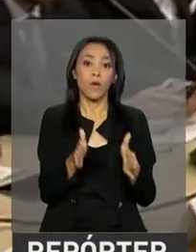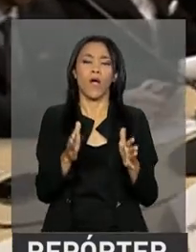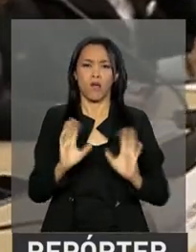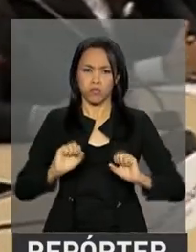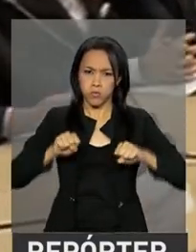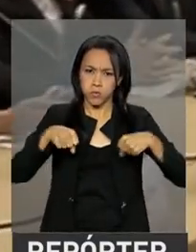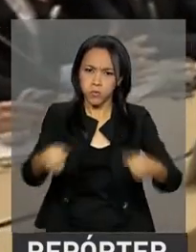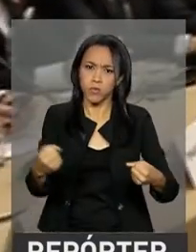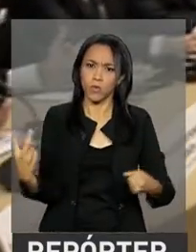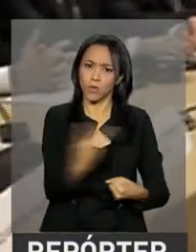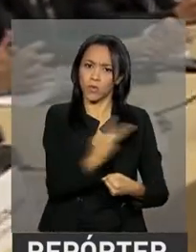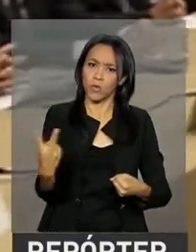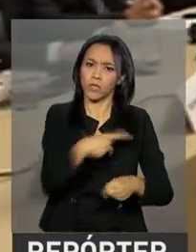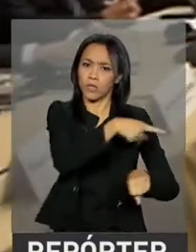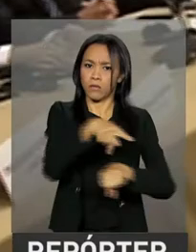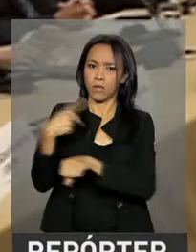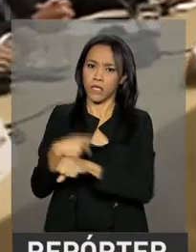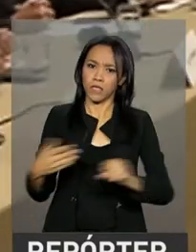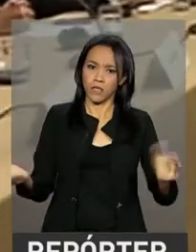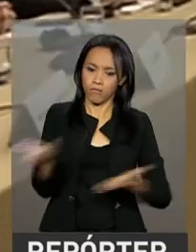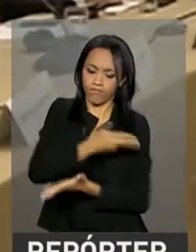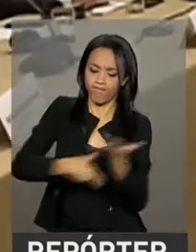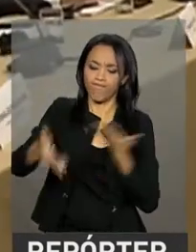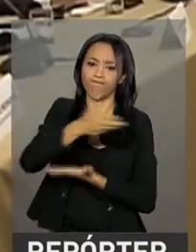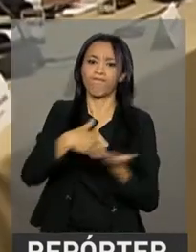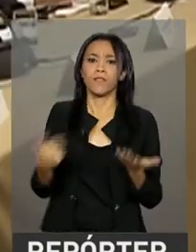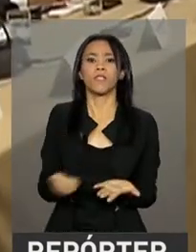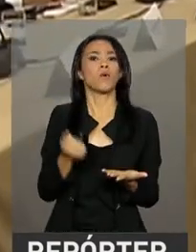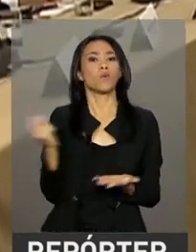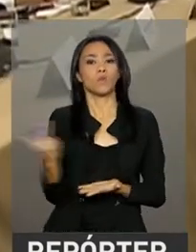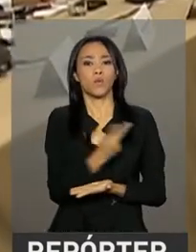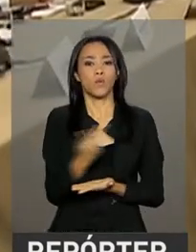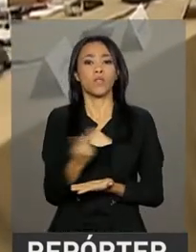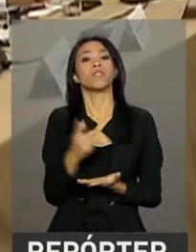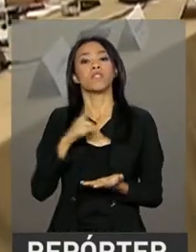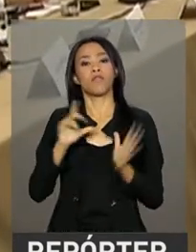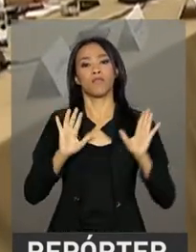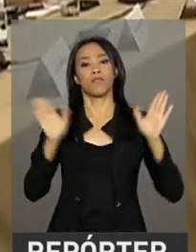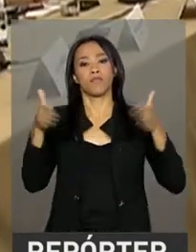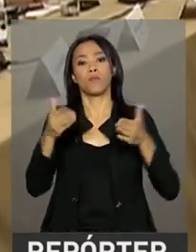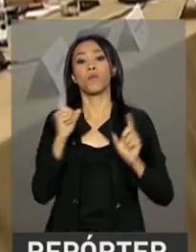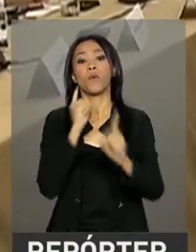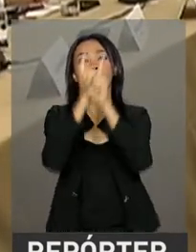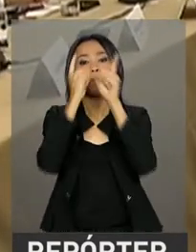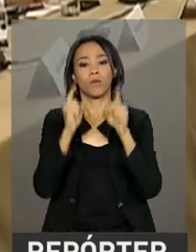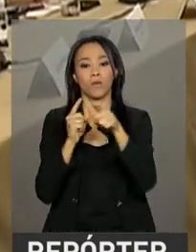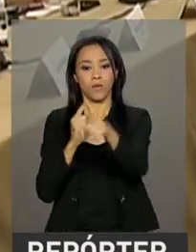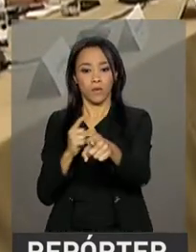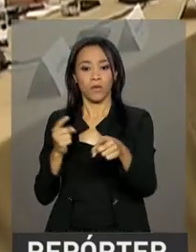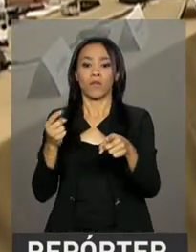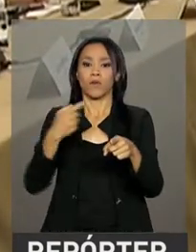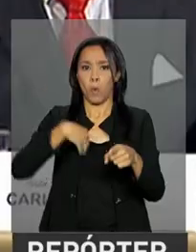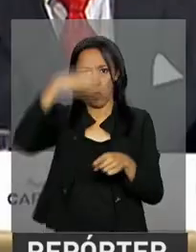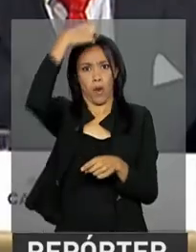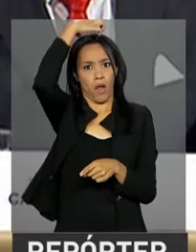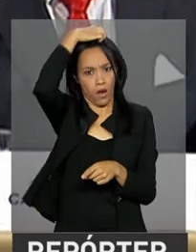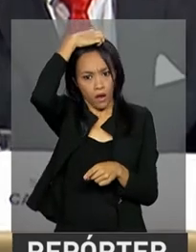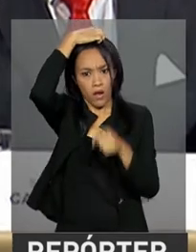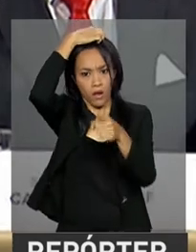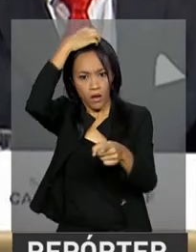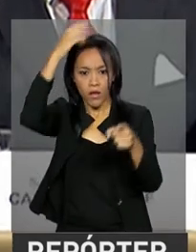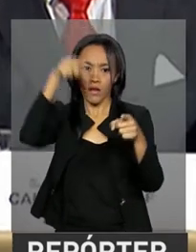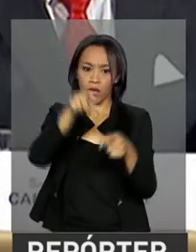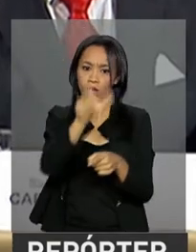e fortalecer as relações entre os dois países, brasileiros e suecos se reuniram em São Paulo, com a presença do rei da Suécia, Carlos